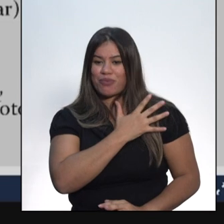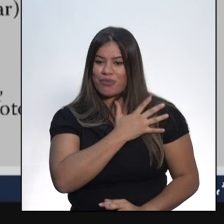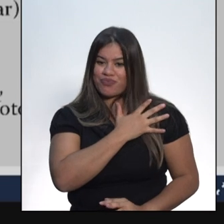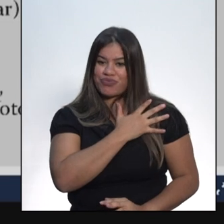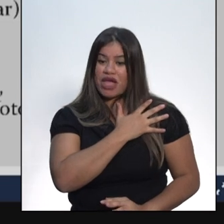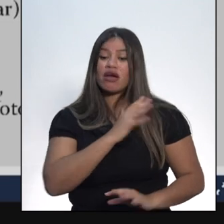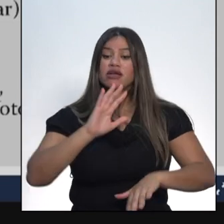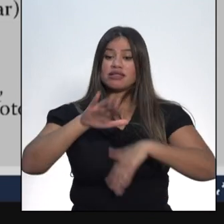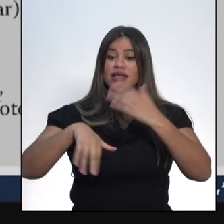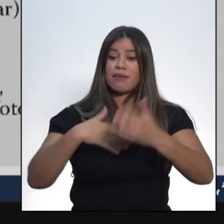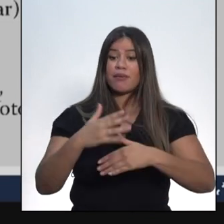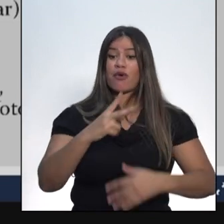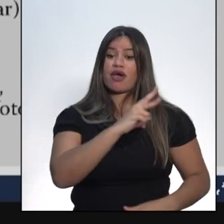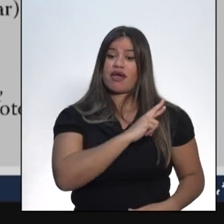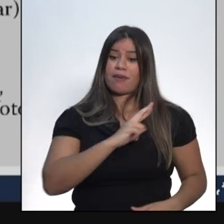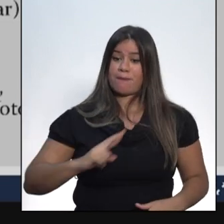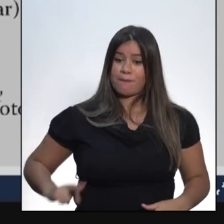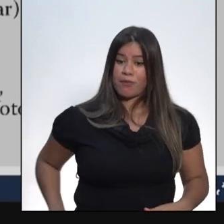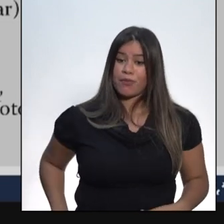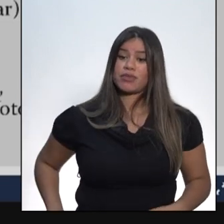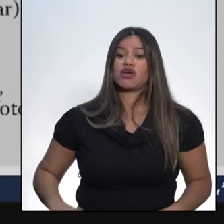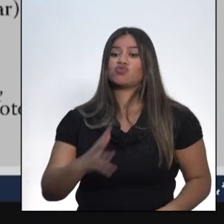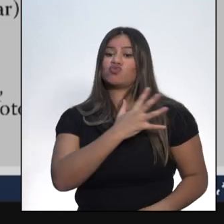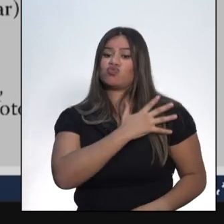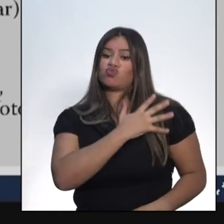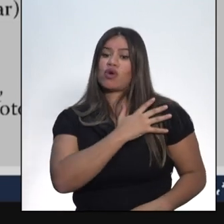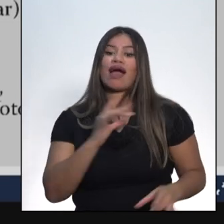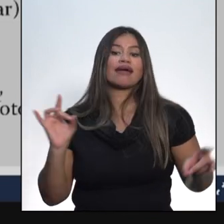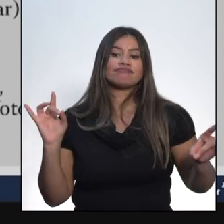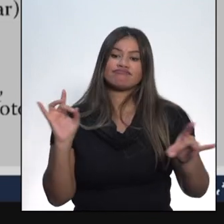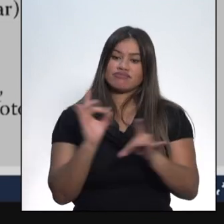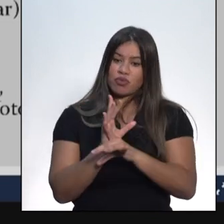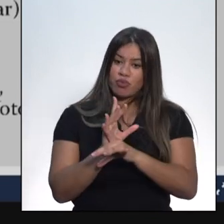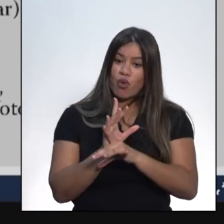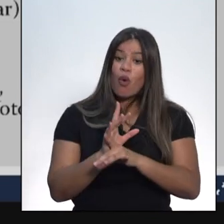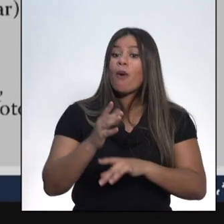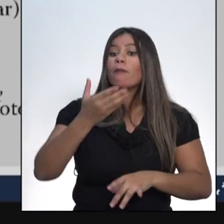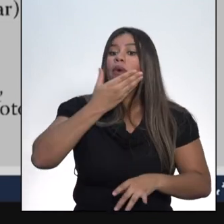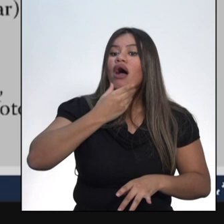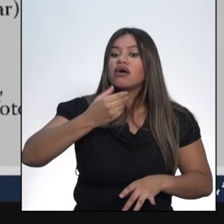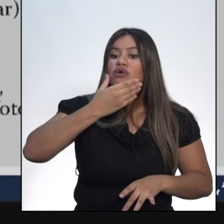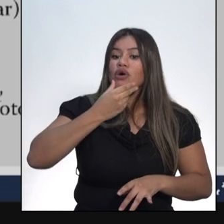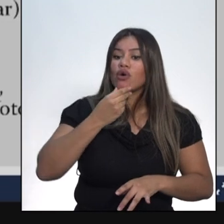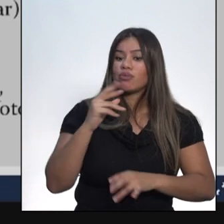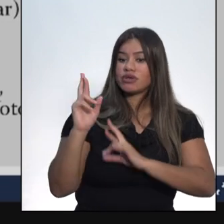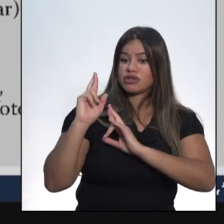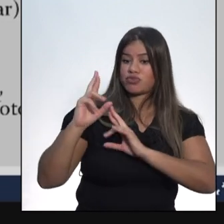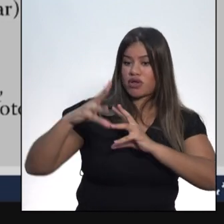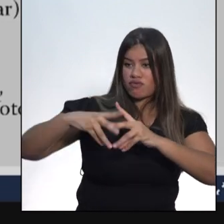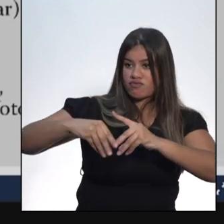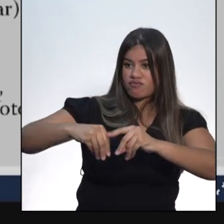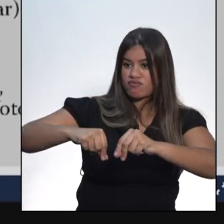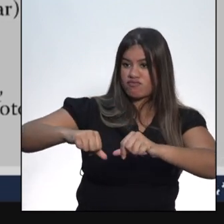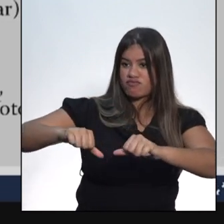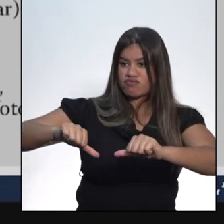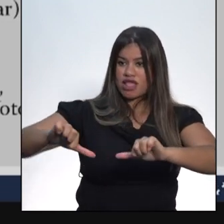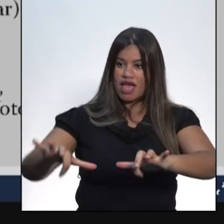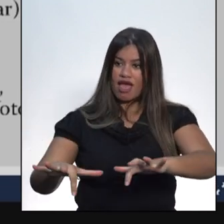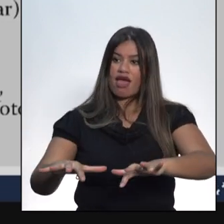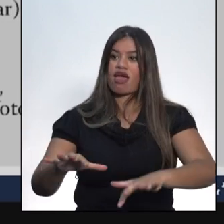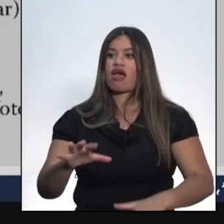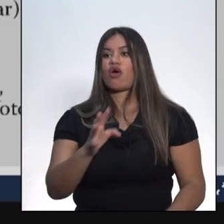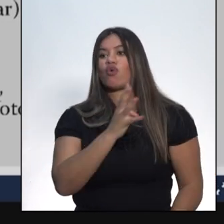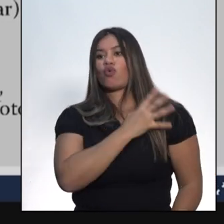extinta. Porém, ficou o costume de chamar o poderoso proprietário de terra de coronel. É daí que vem o